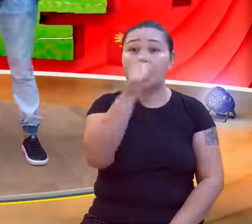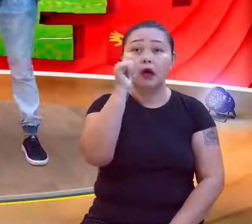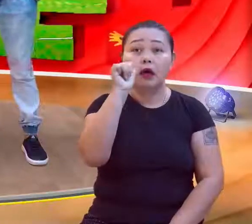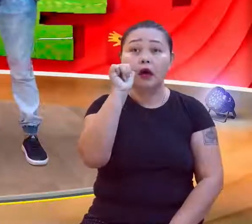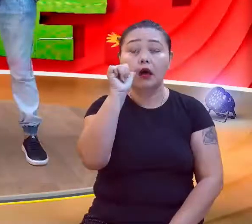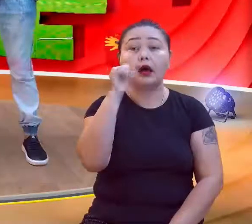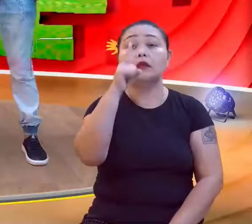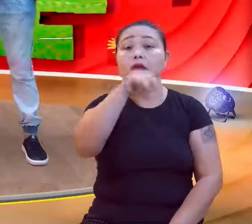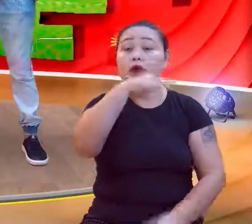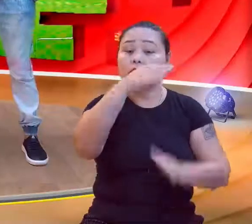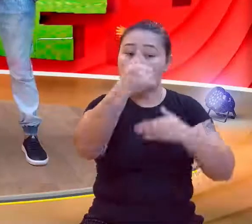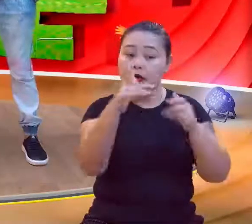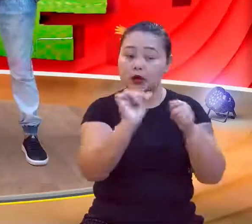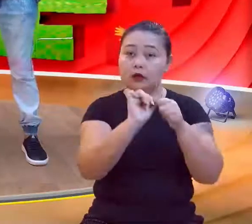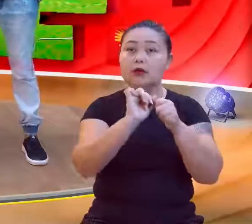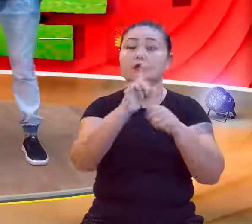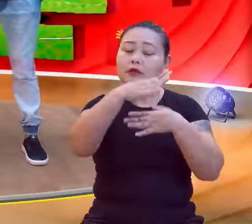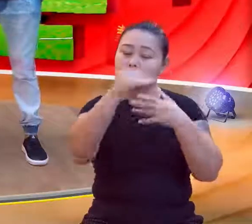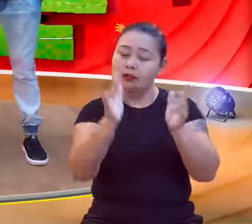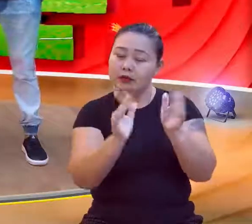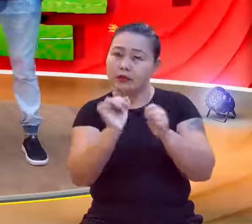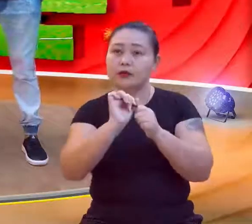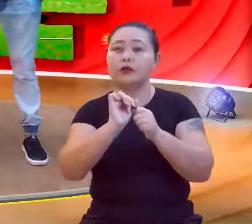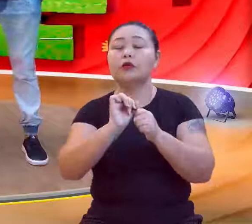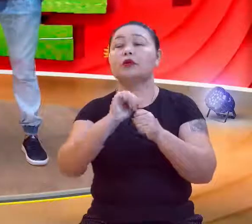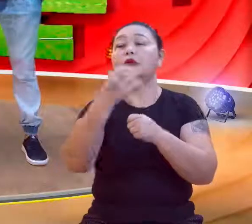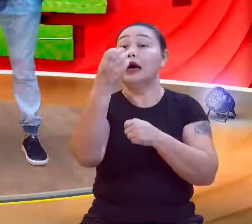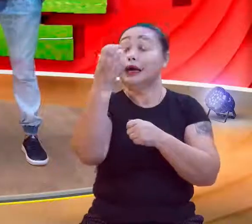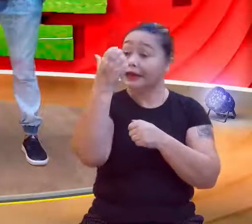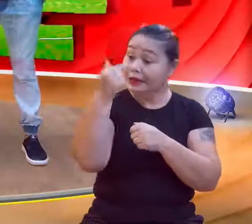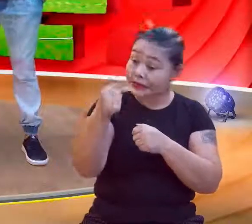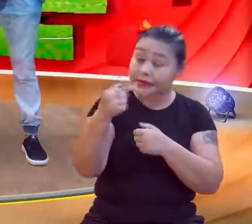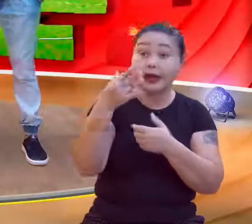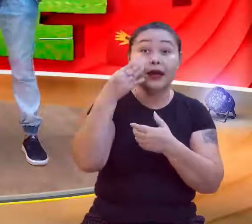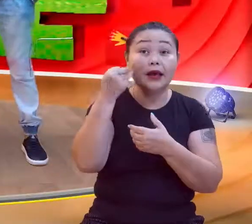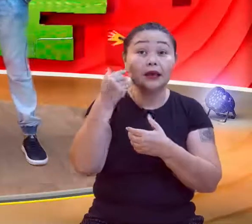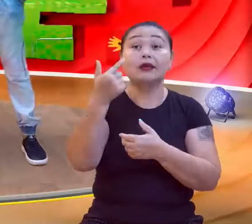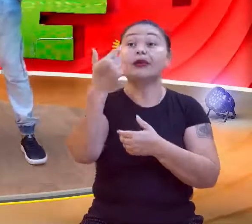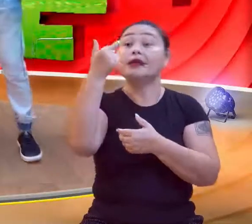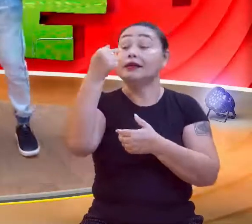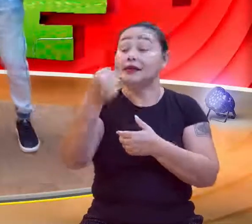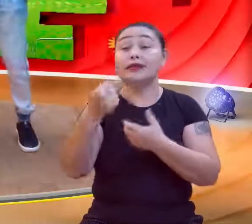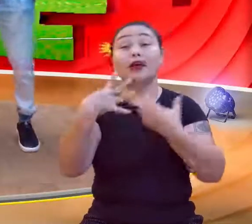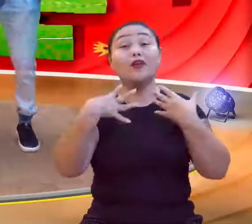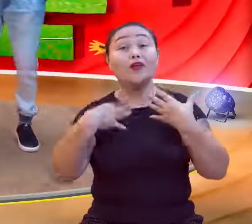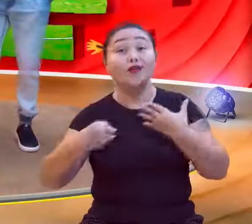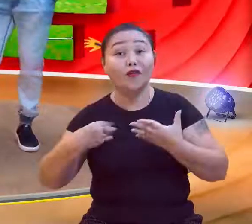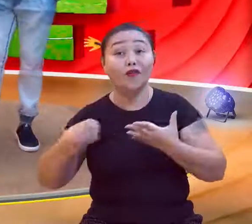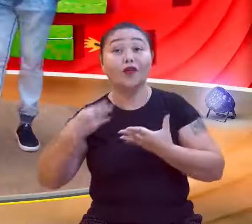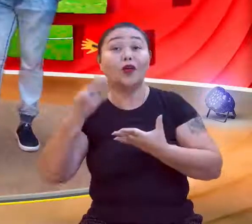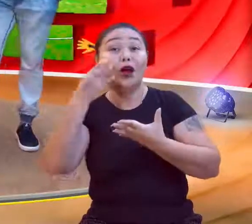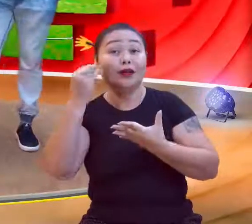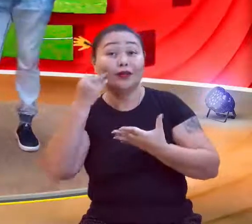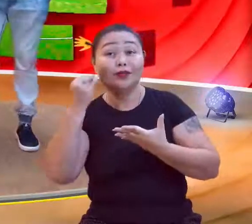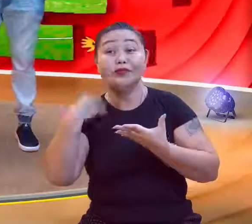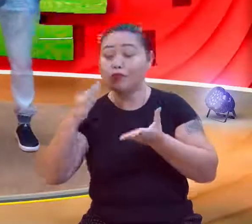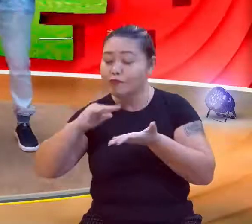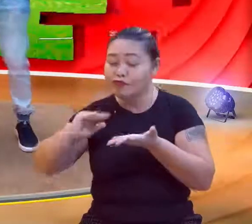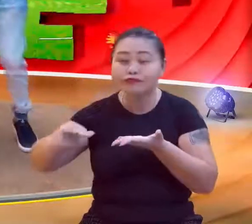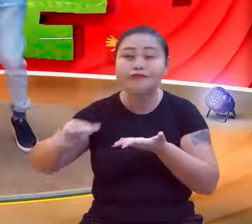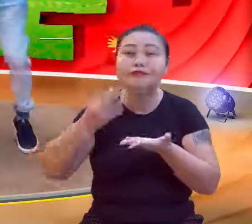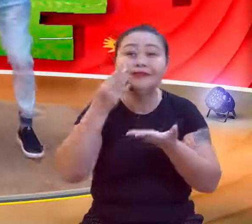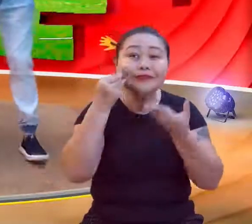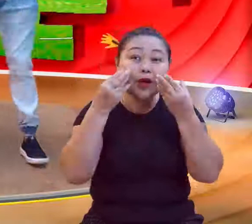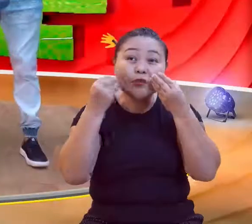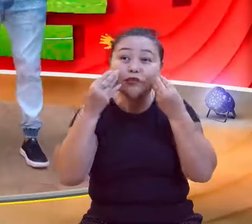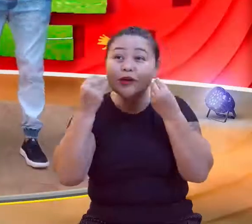caixa. Uma caixa, cada caixa tem sete gatos. cada gato, sete filhotes. Nossa Senhora, é muito gato, é muito filhote. Muita gente.